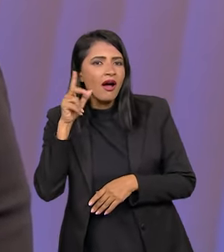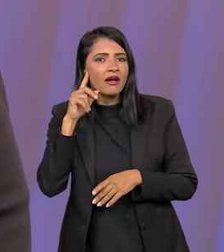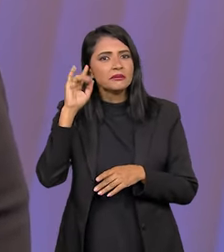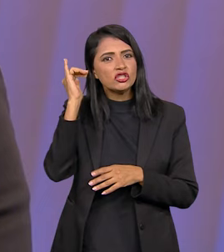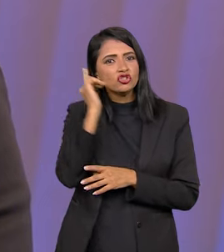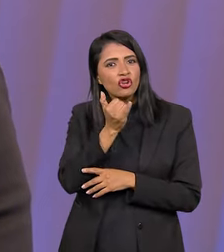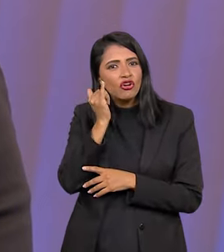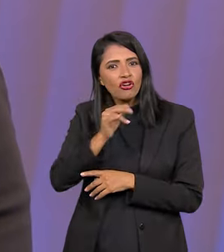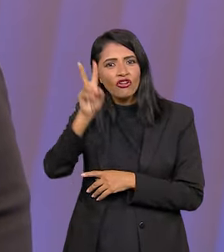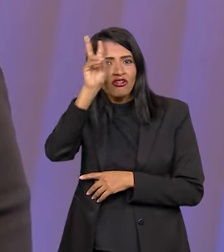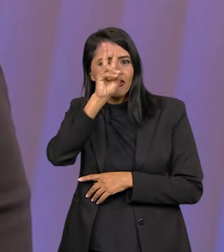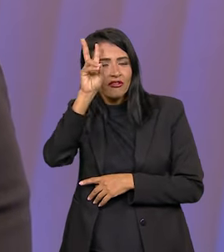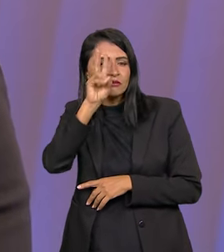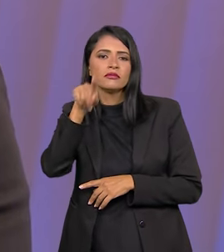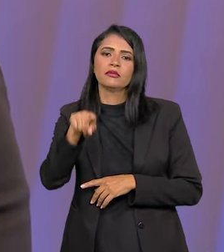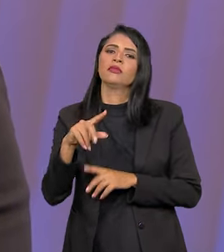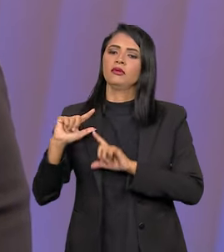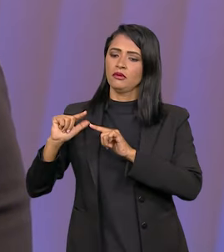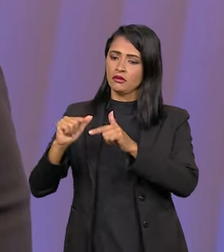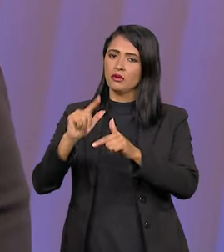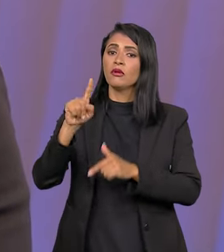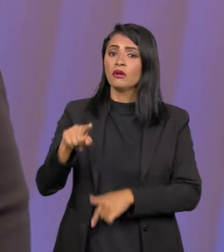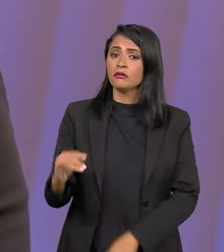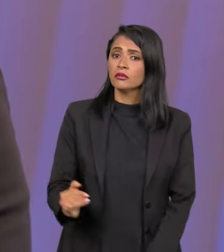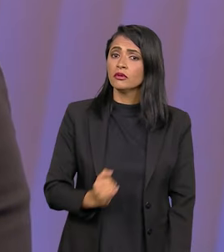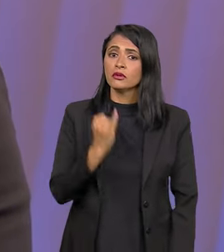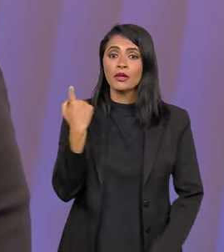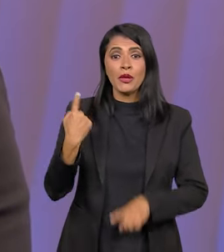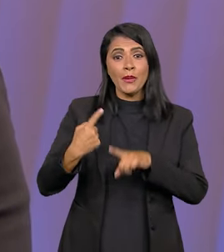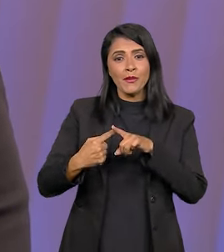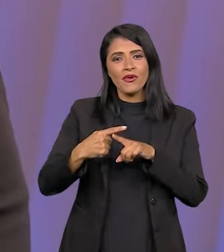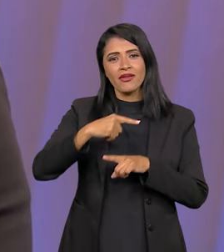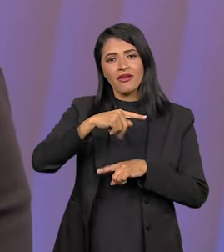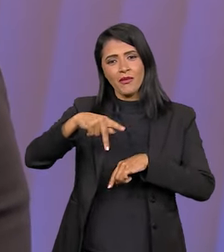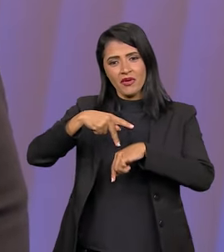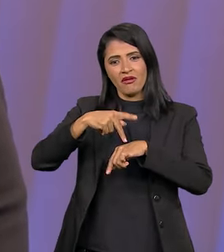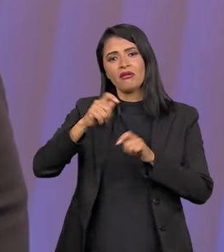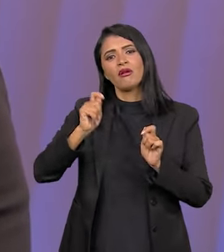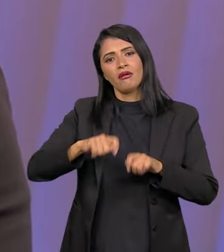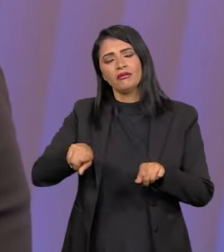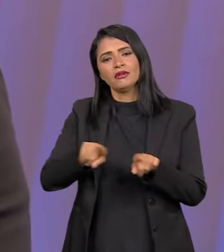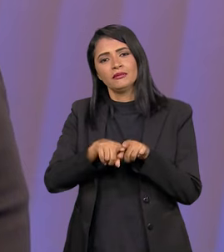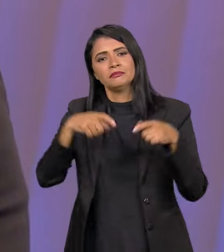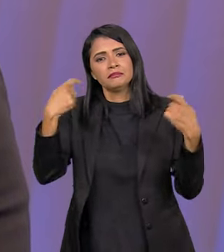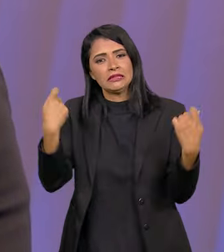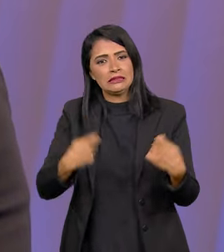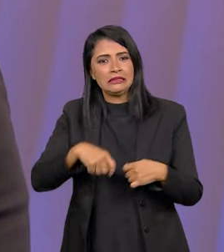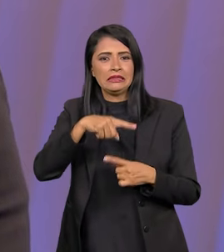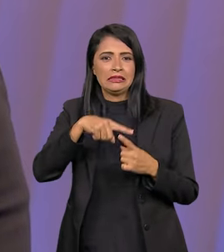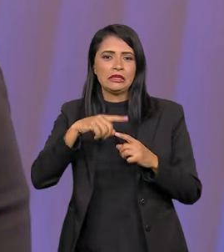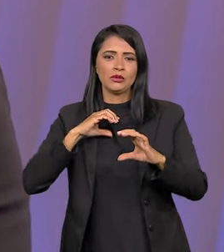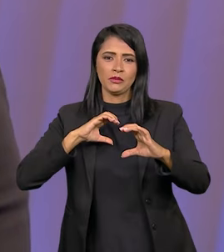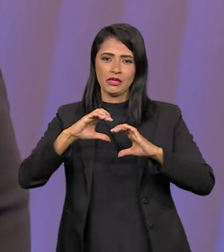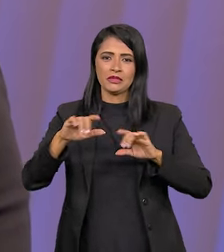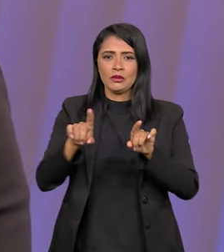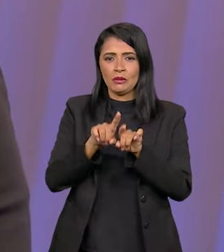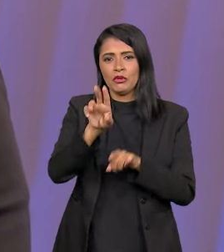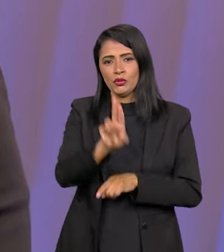De ouvir histórias e tal. Então, é muito importante manter essa tradição, porque o país ainda comporta esse tipo de